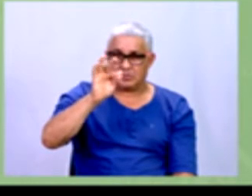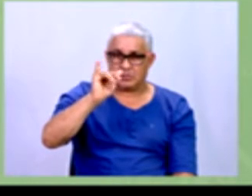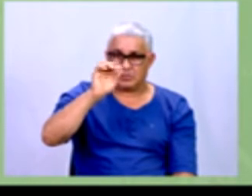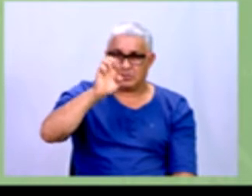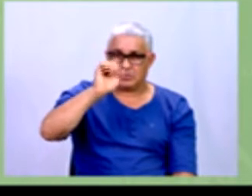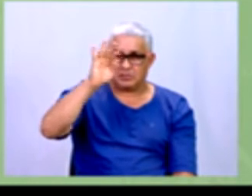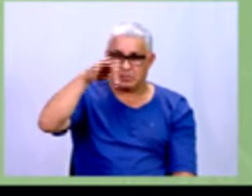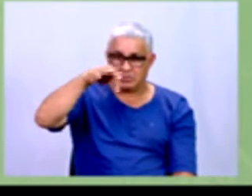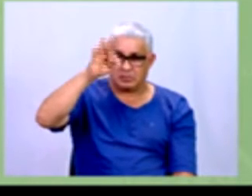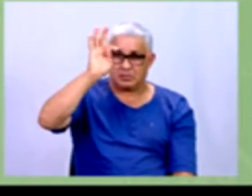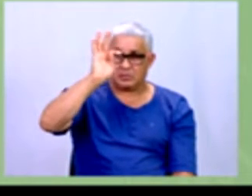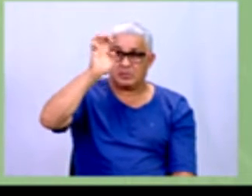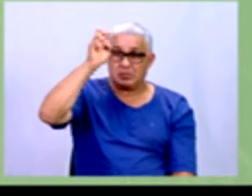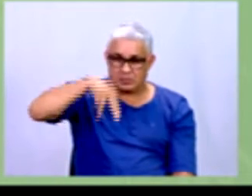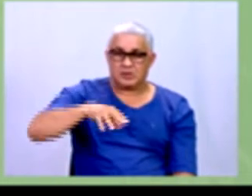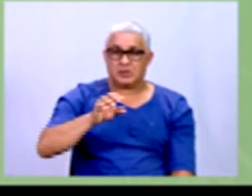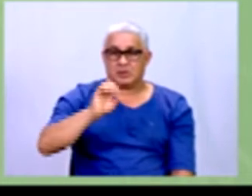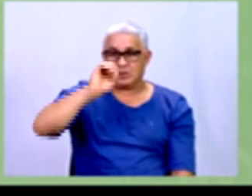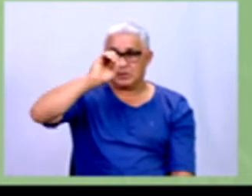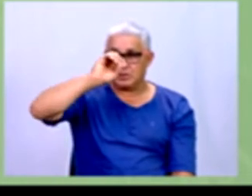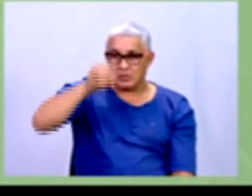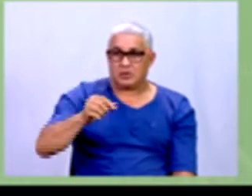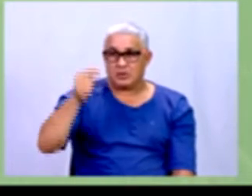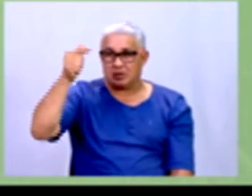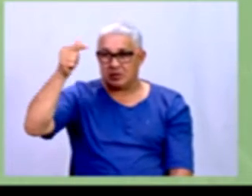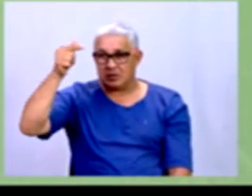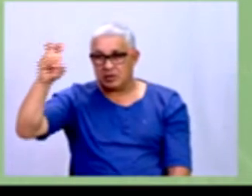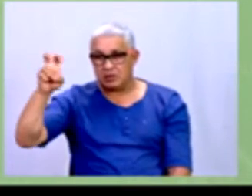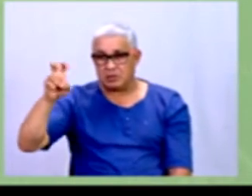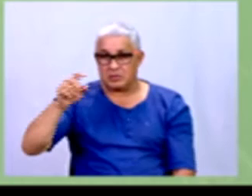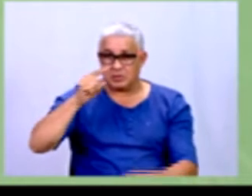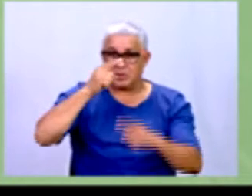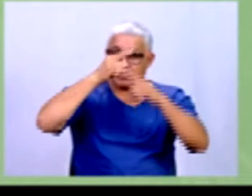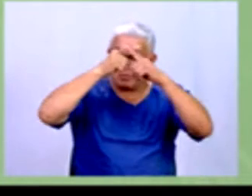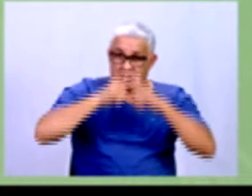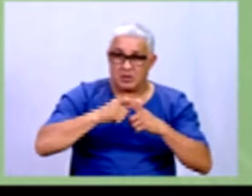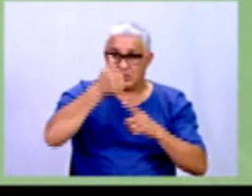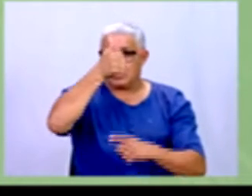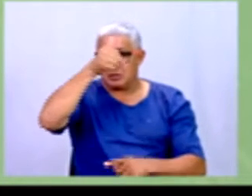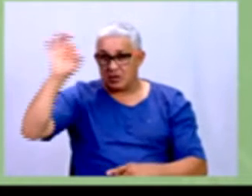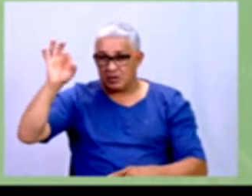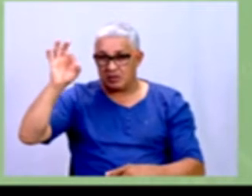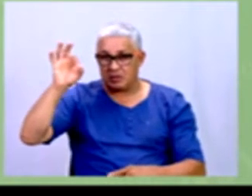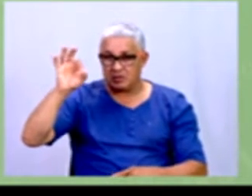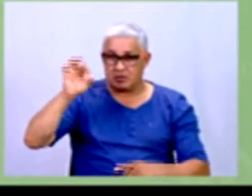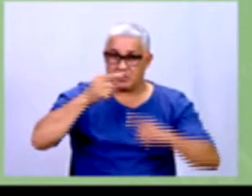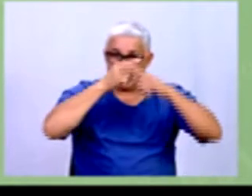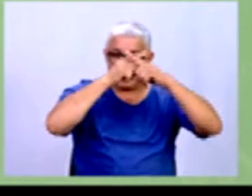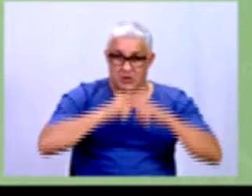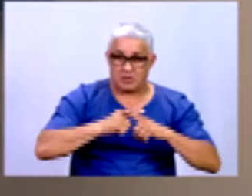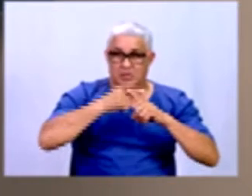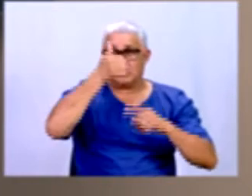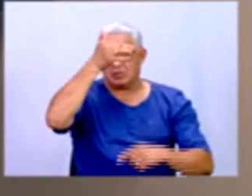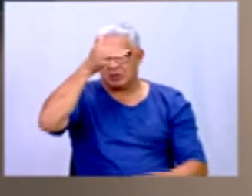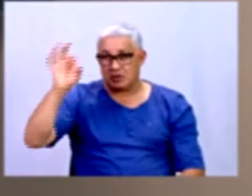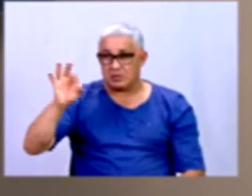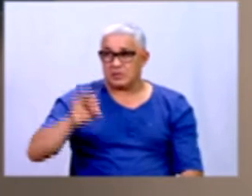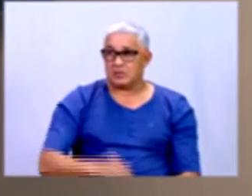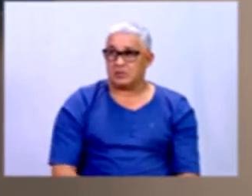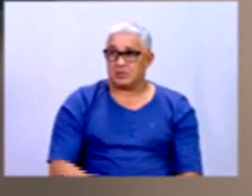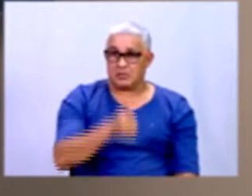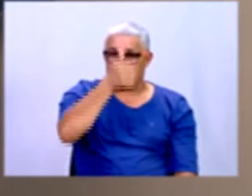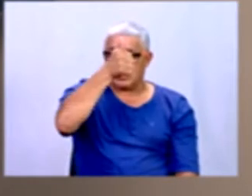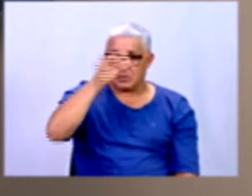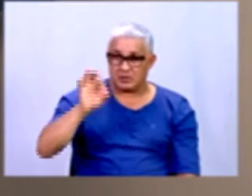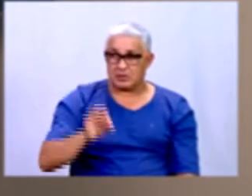e multiplicar por 100, né? Porque quando a gente tá falando de porcentagem por 100. A gente tá falando da...